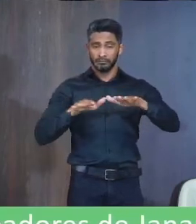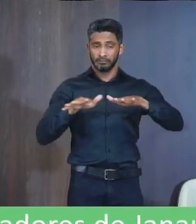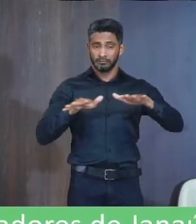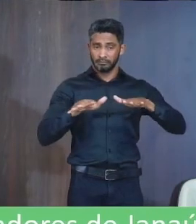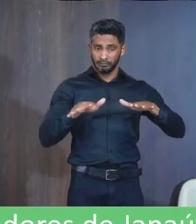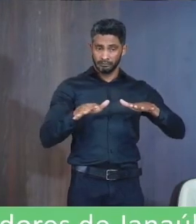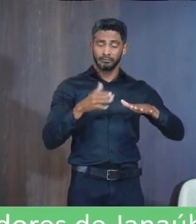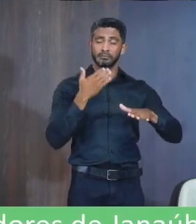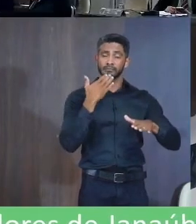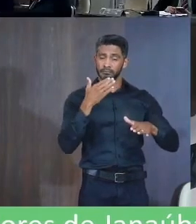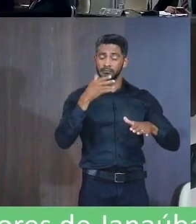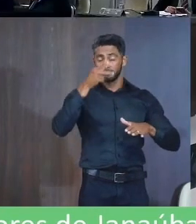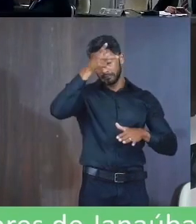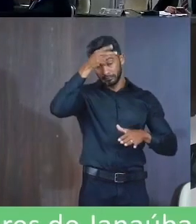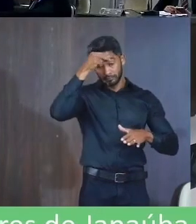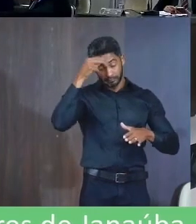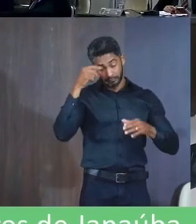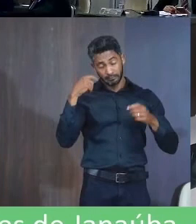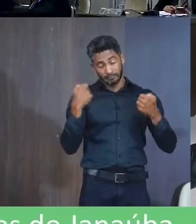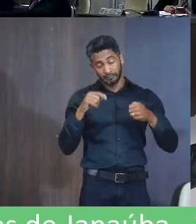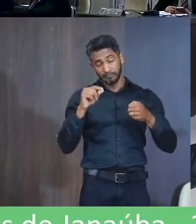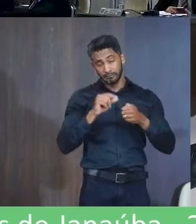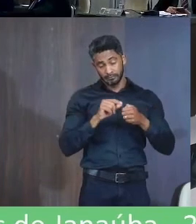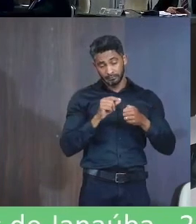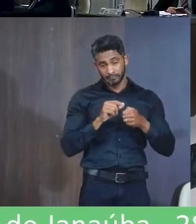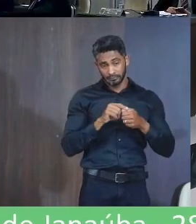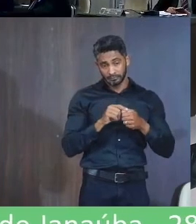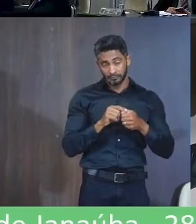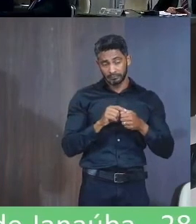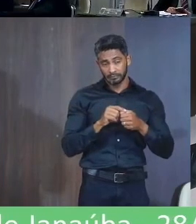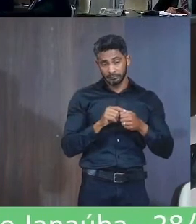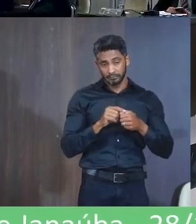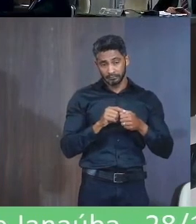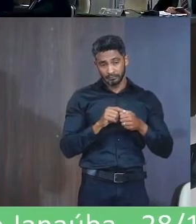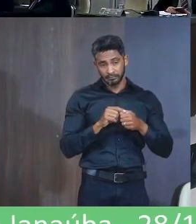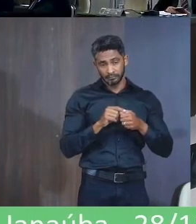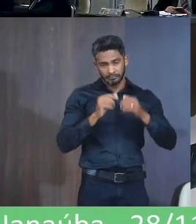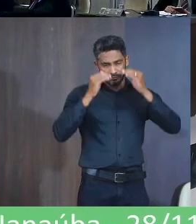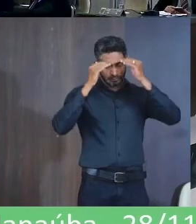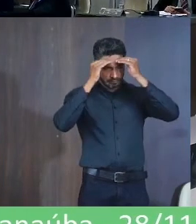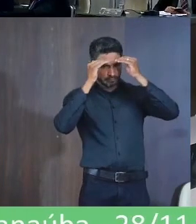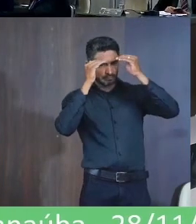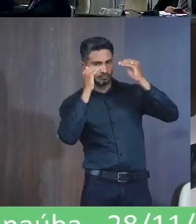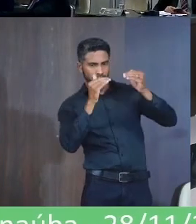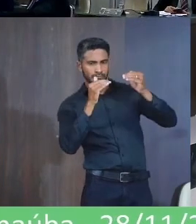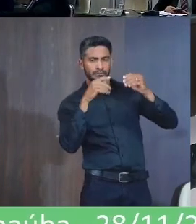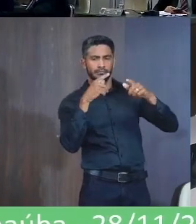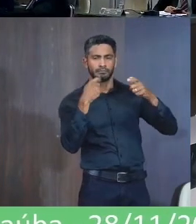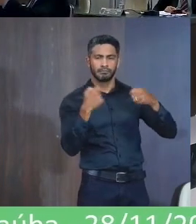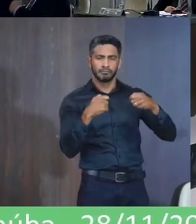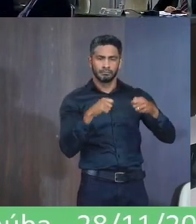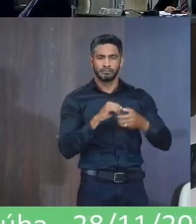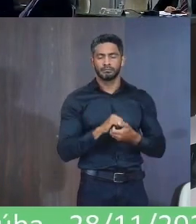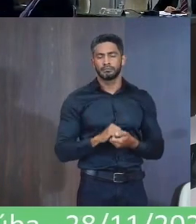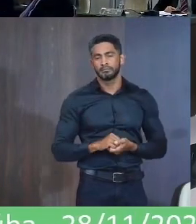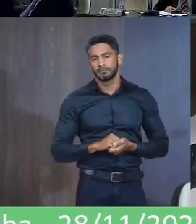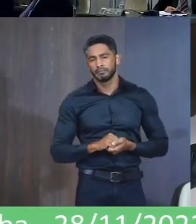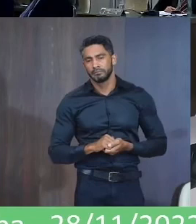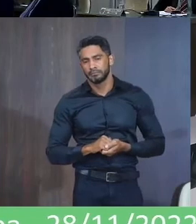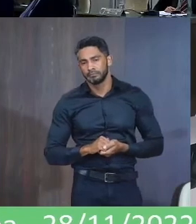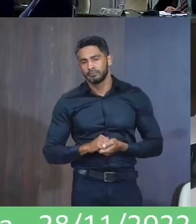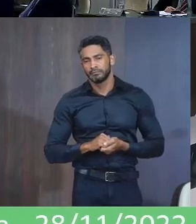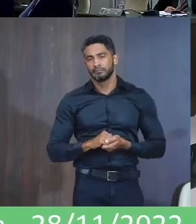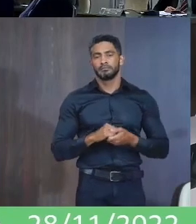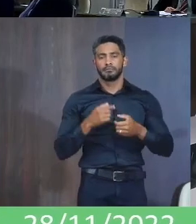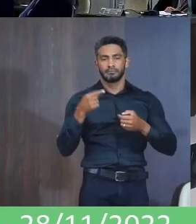Solicitamos Seu Prefeito As providências Que se fizerem Necessárias Para que possamos Atender Essa necessidade Com